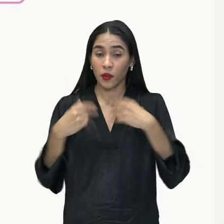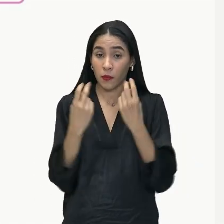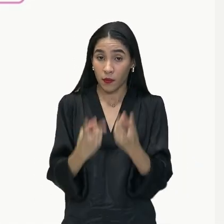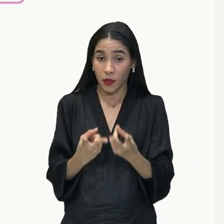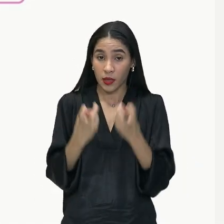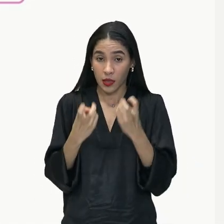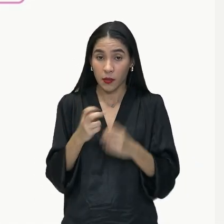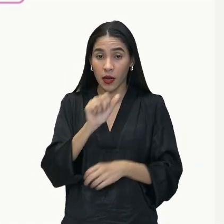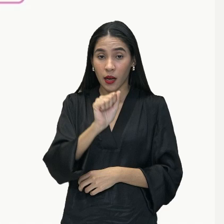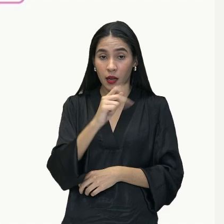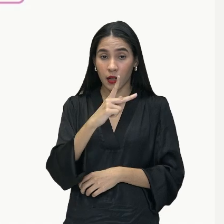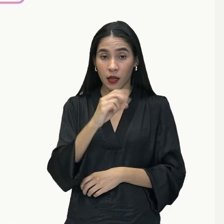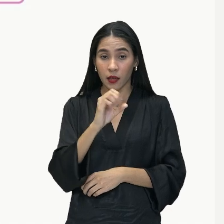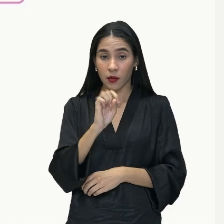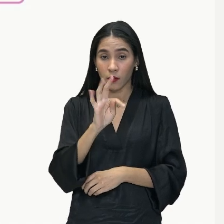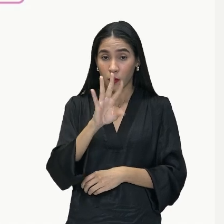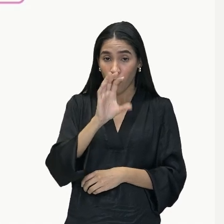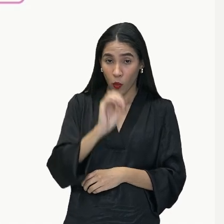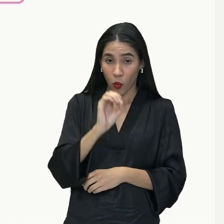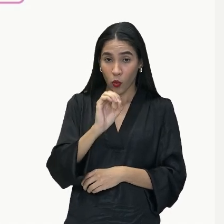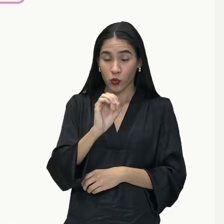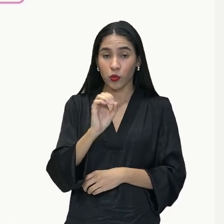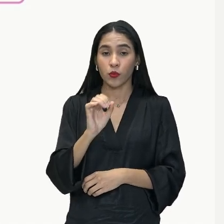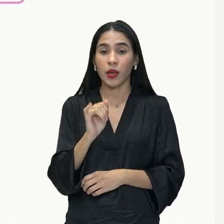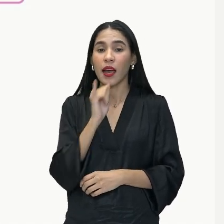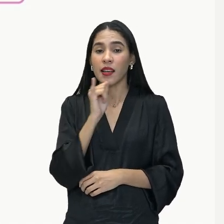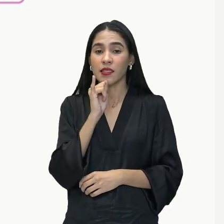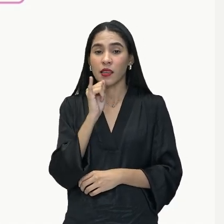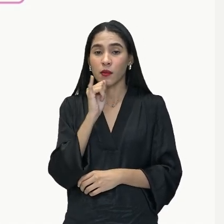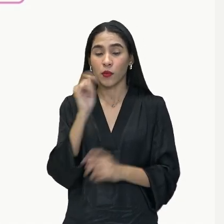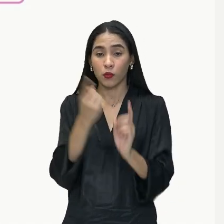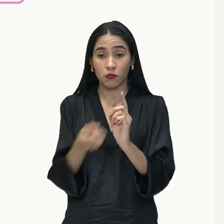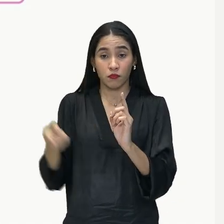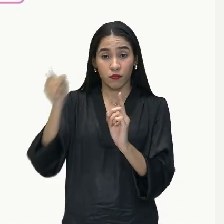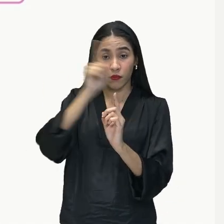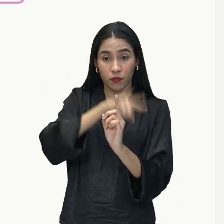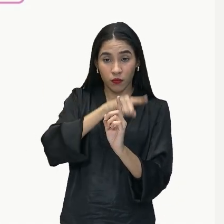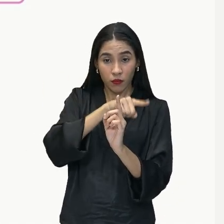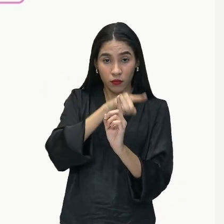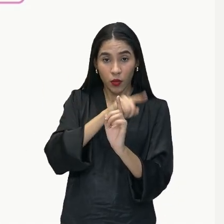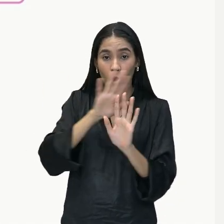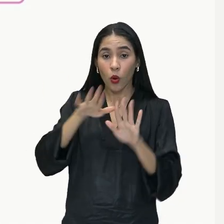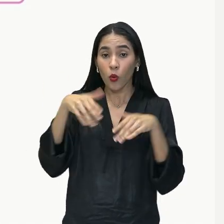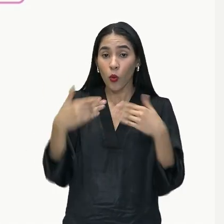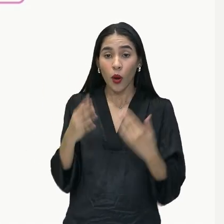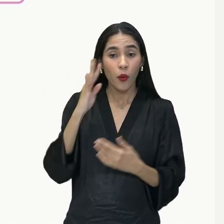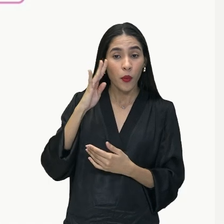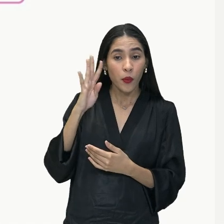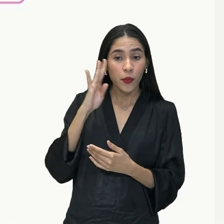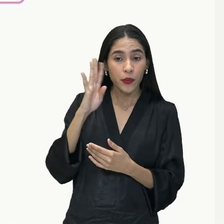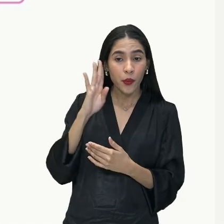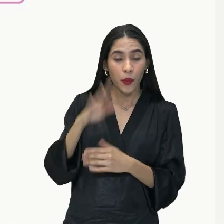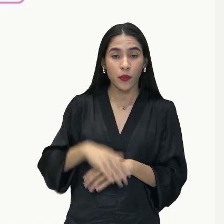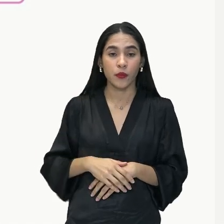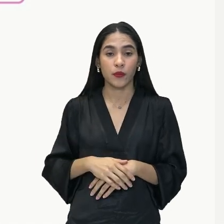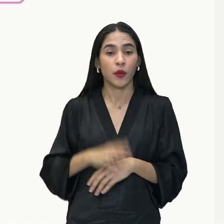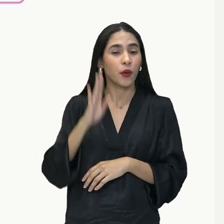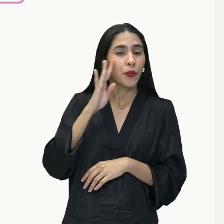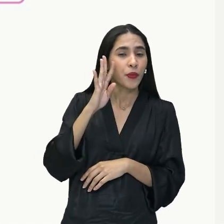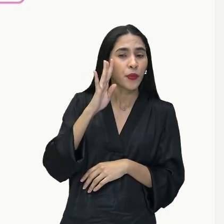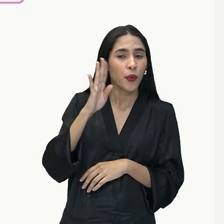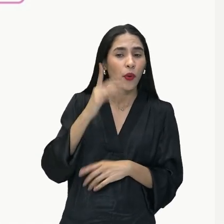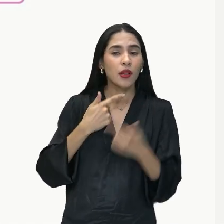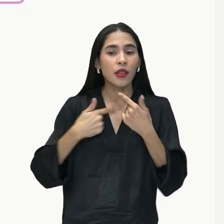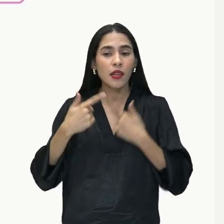aposto, está aqui especificando qual é o sonho, certo? Então, o nosso maior sonho